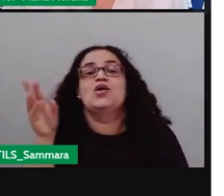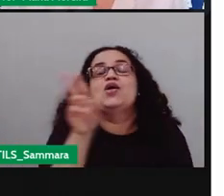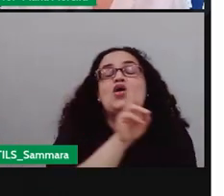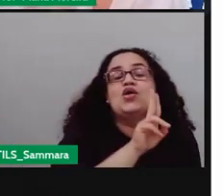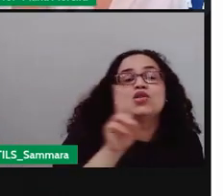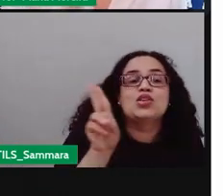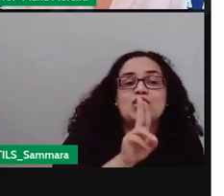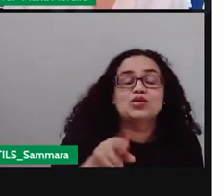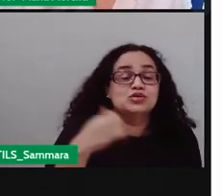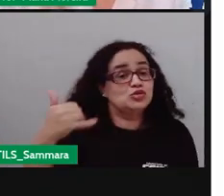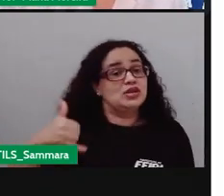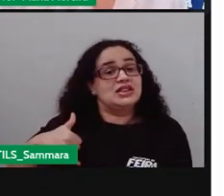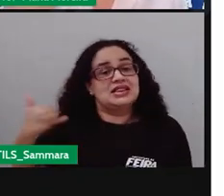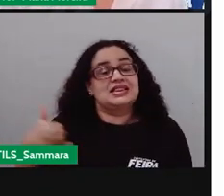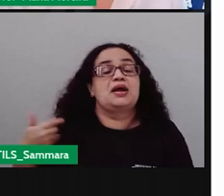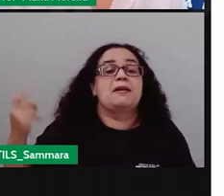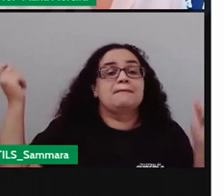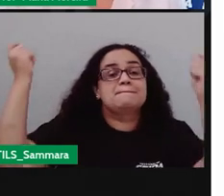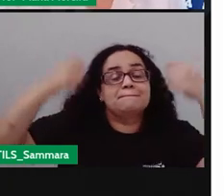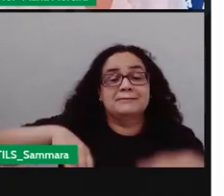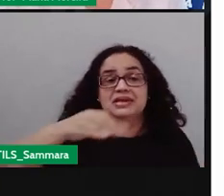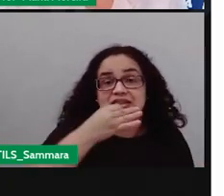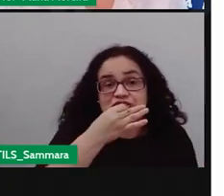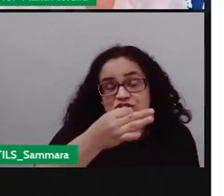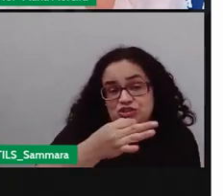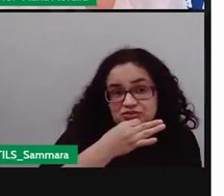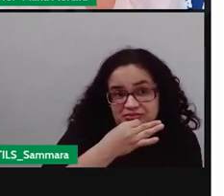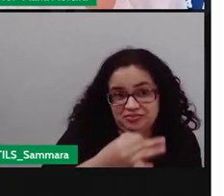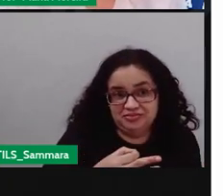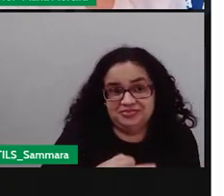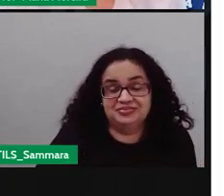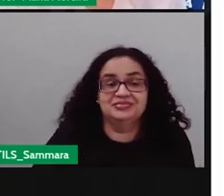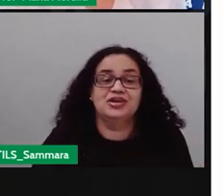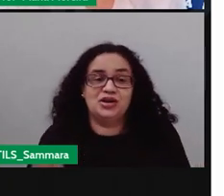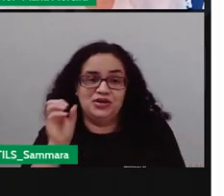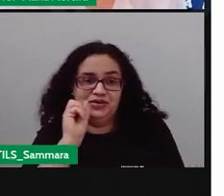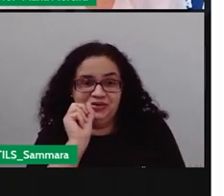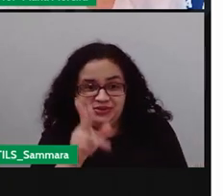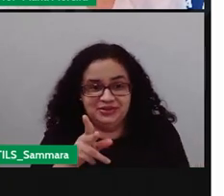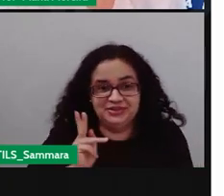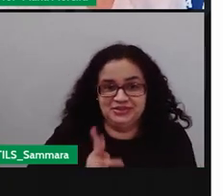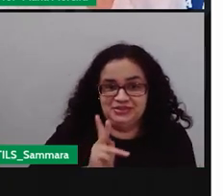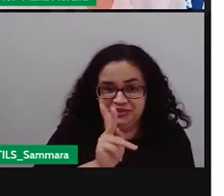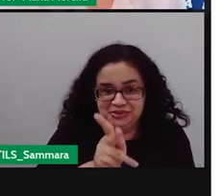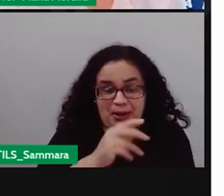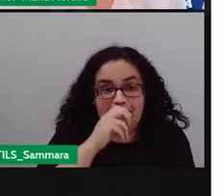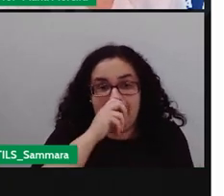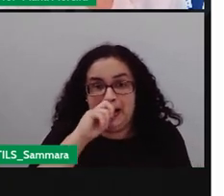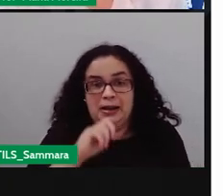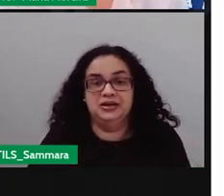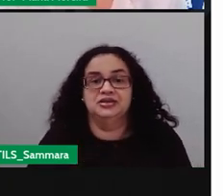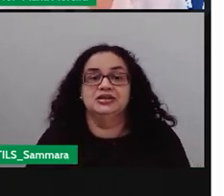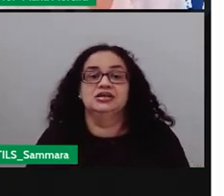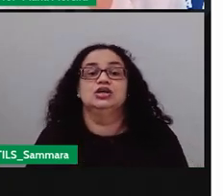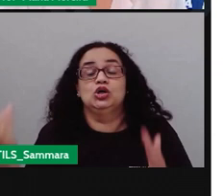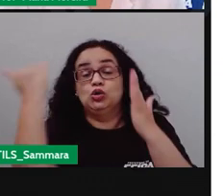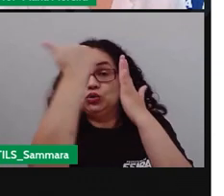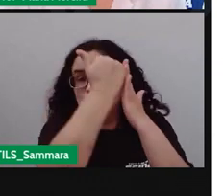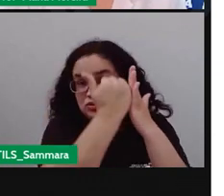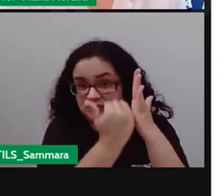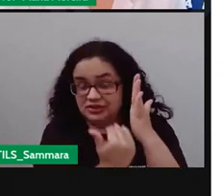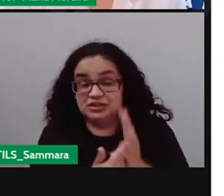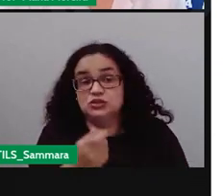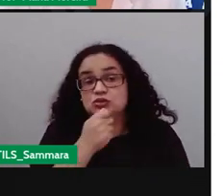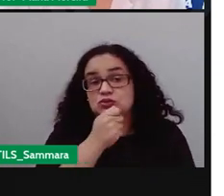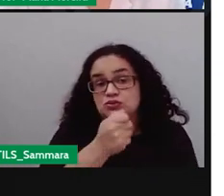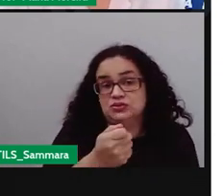nome sua idade eu preciso de coisas objetivas certo vamos seguir aqui a estrutura